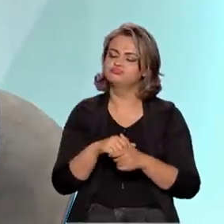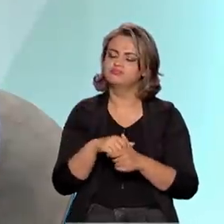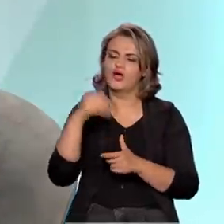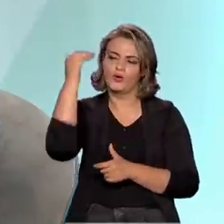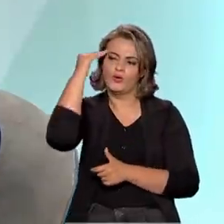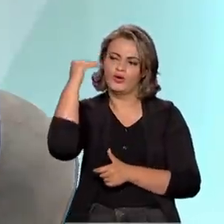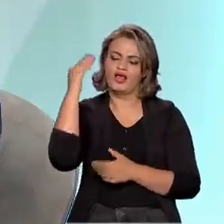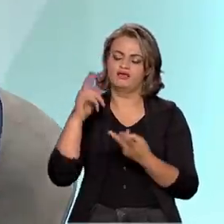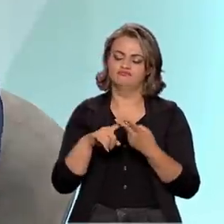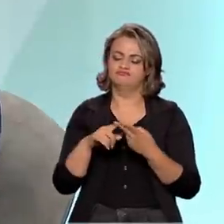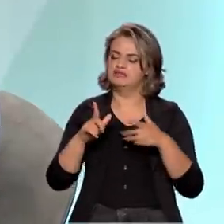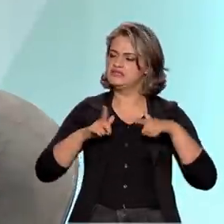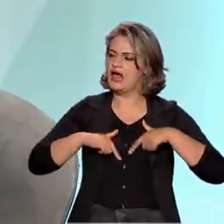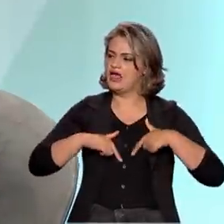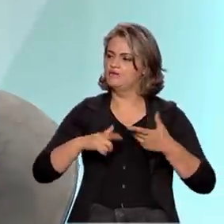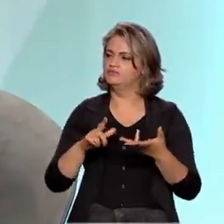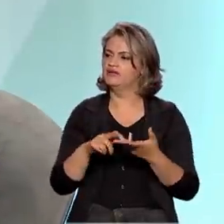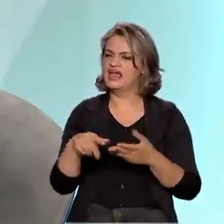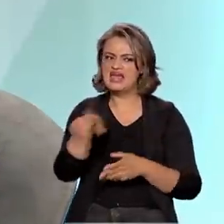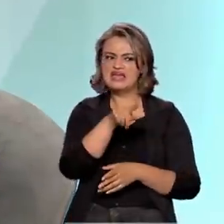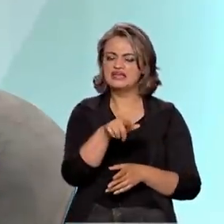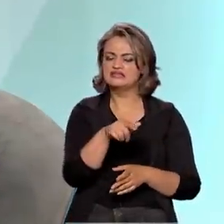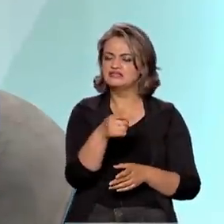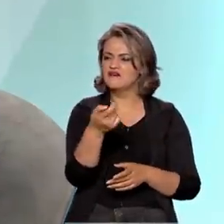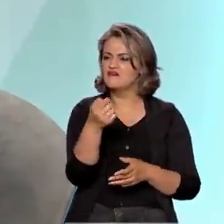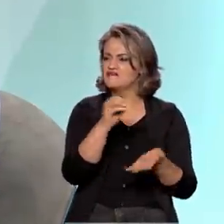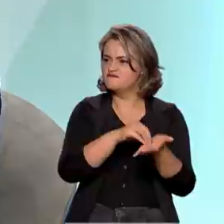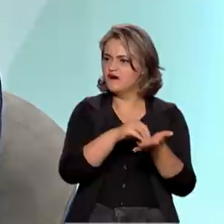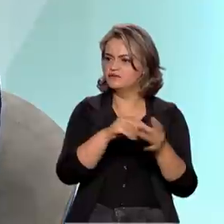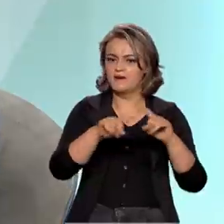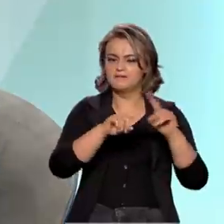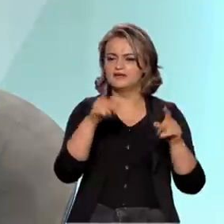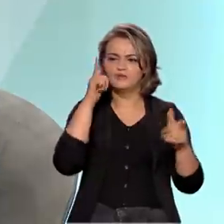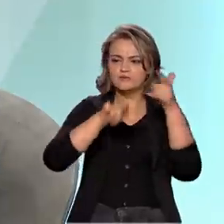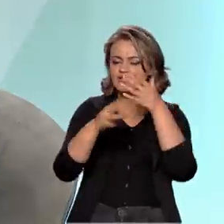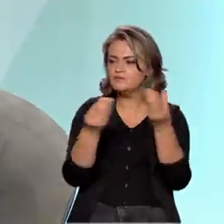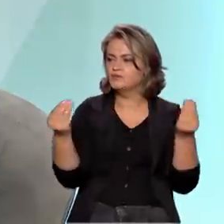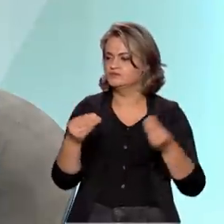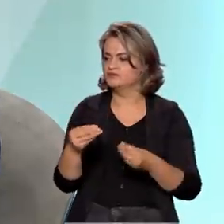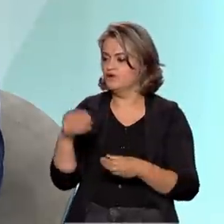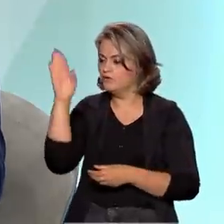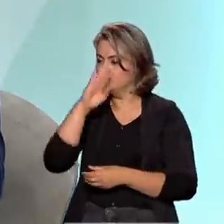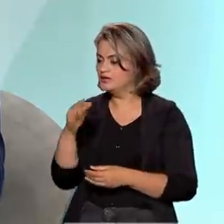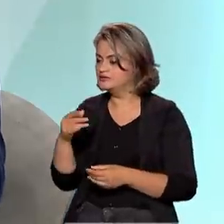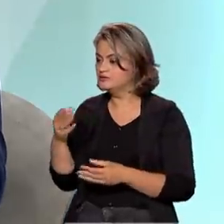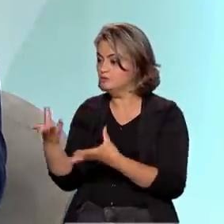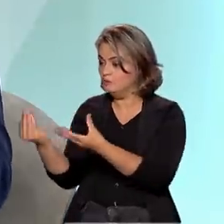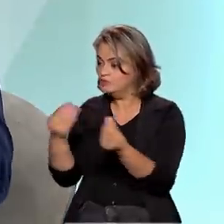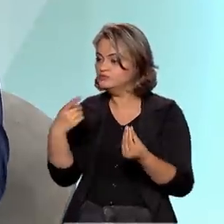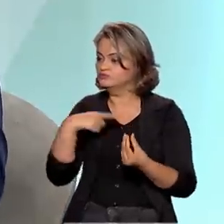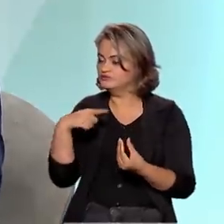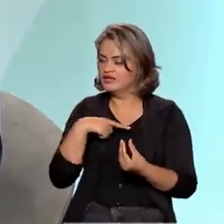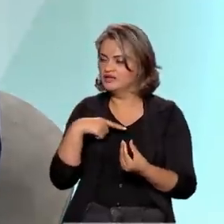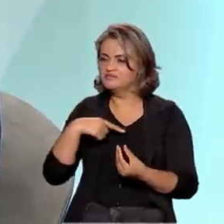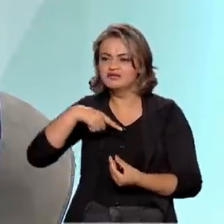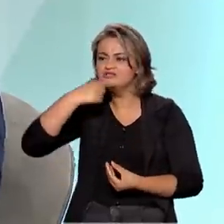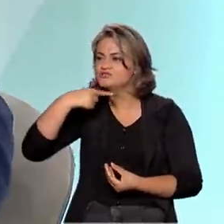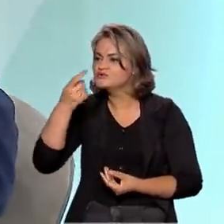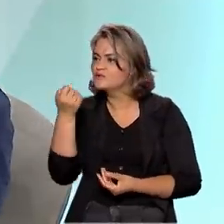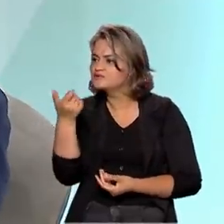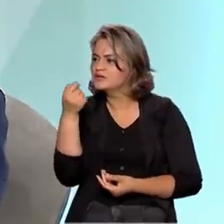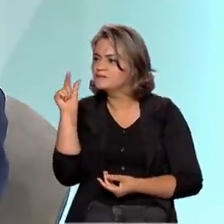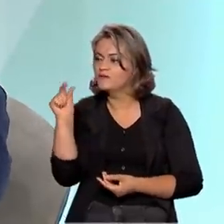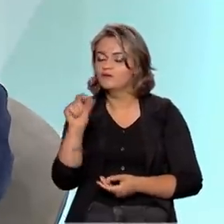Coreia do Sul, Israel, veja o que eles não têm e veja o que eles são. Veja o Brasil, veja tudo que nós temos, recursos naturais e veja o que nós não